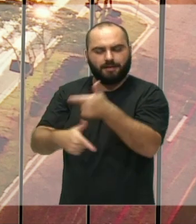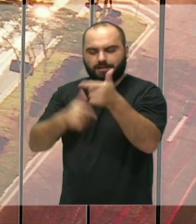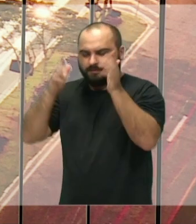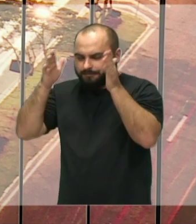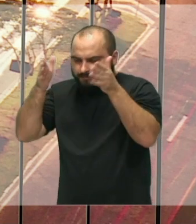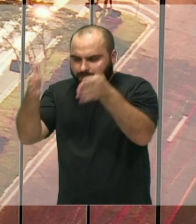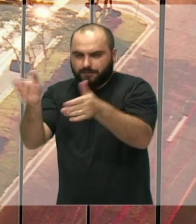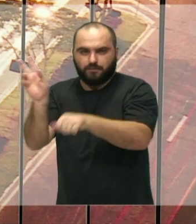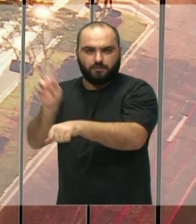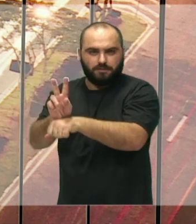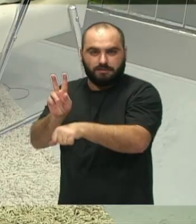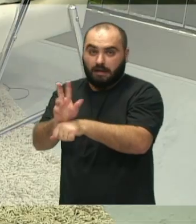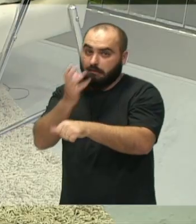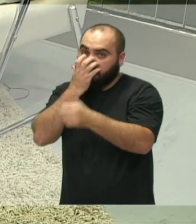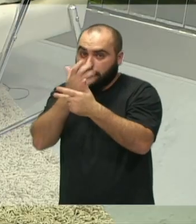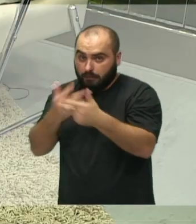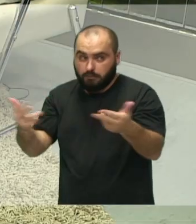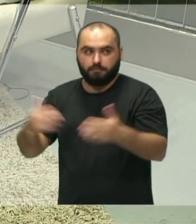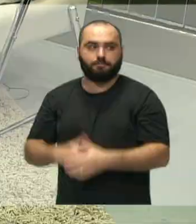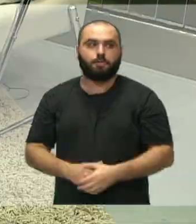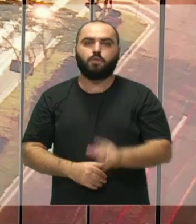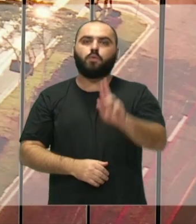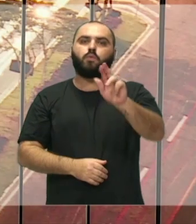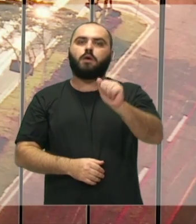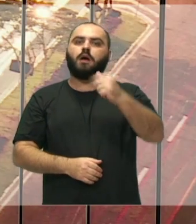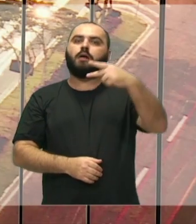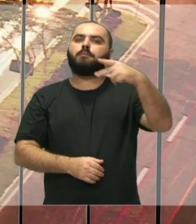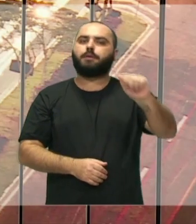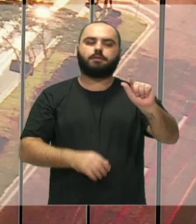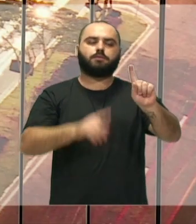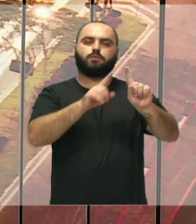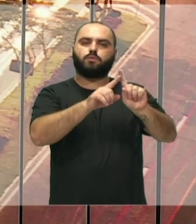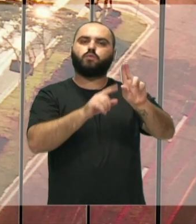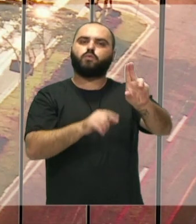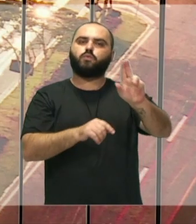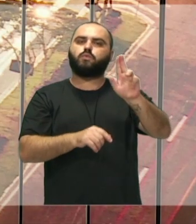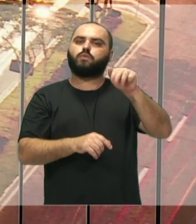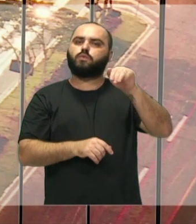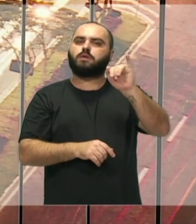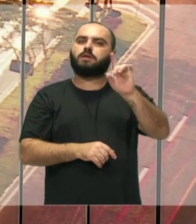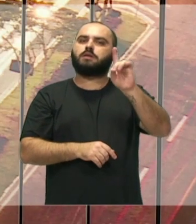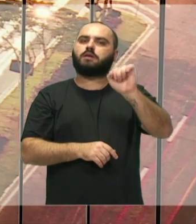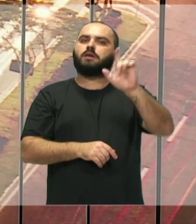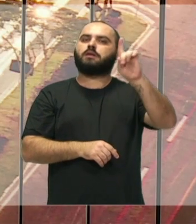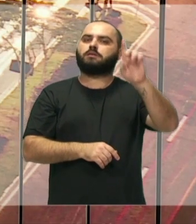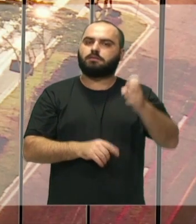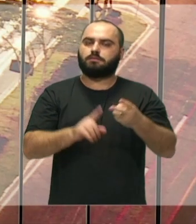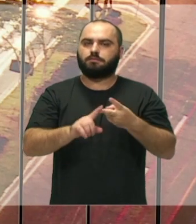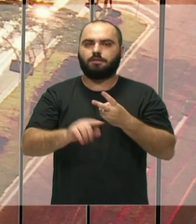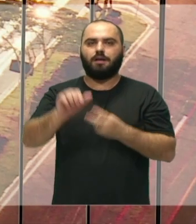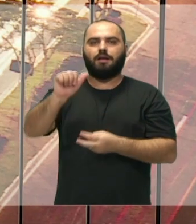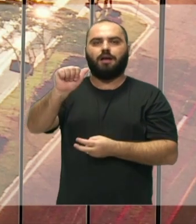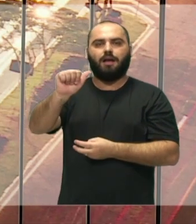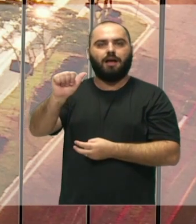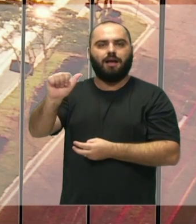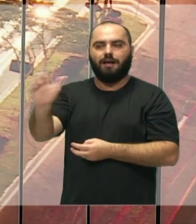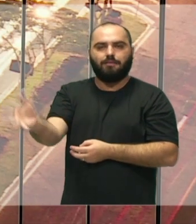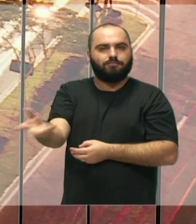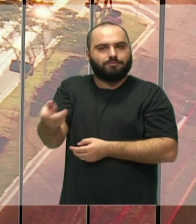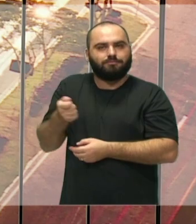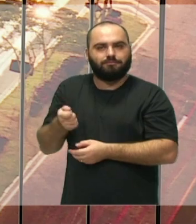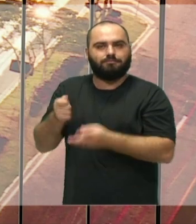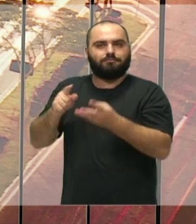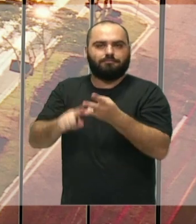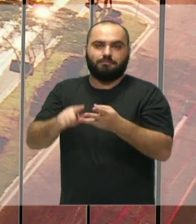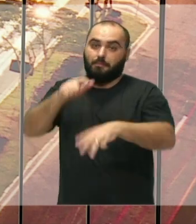proteção animal. A UAPA quer dizer Unidade de Acolhimento Provisório de Animais, importante a gente